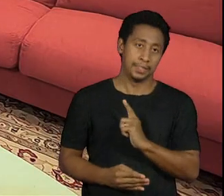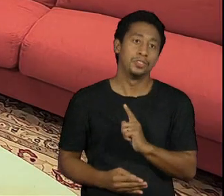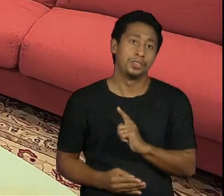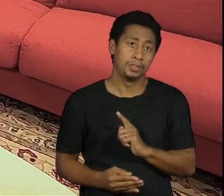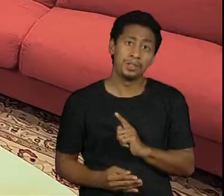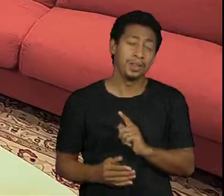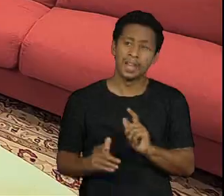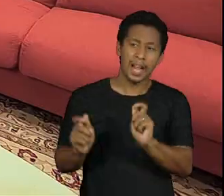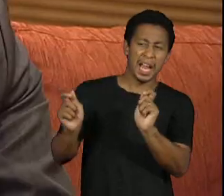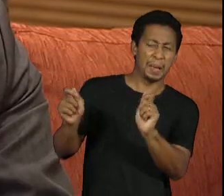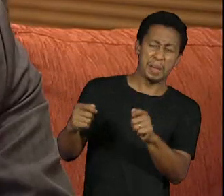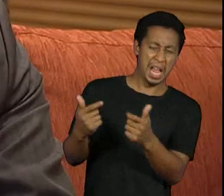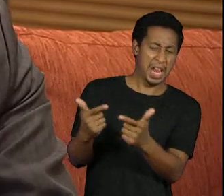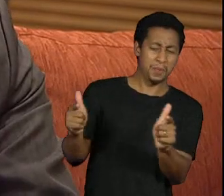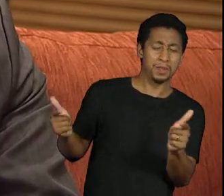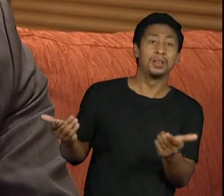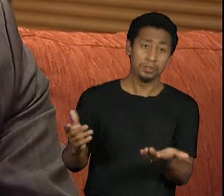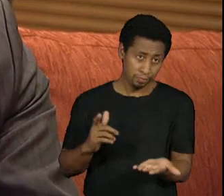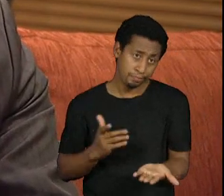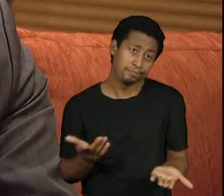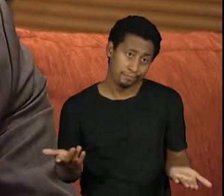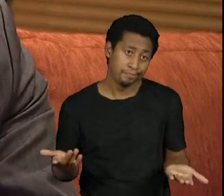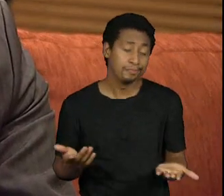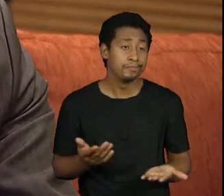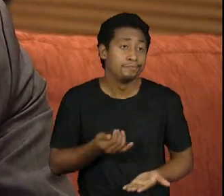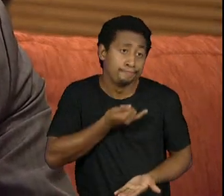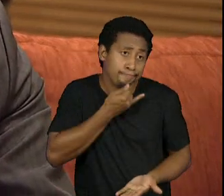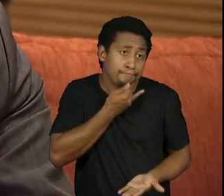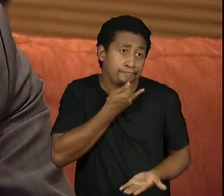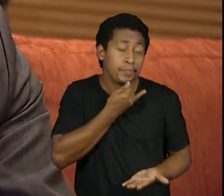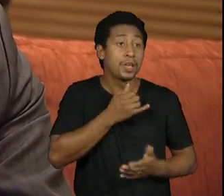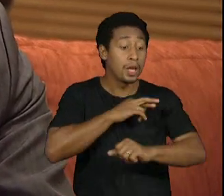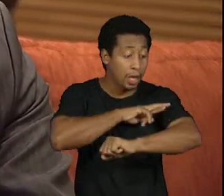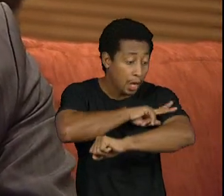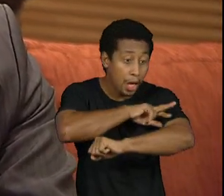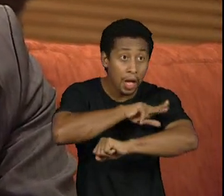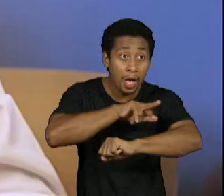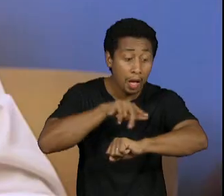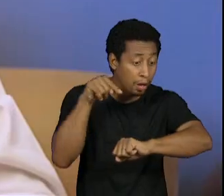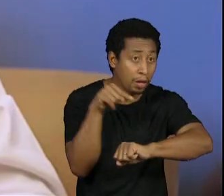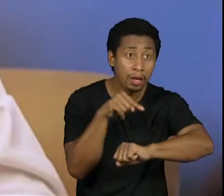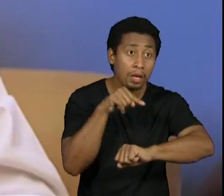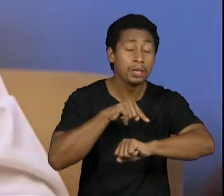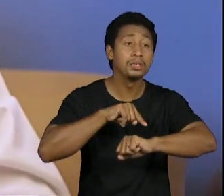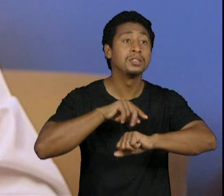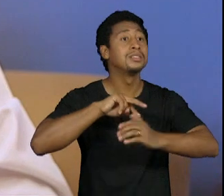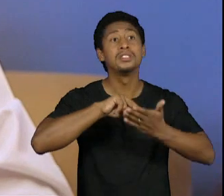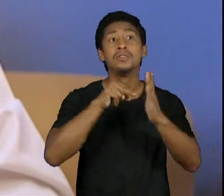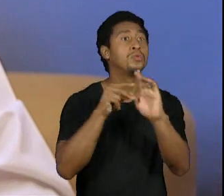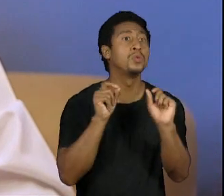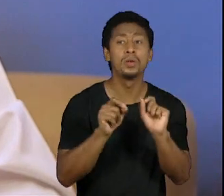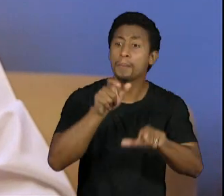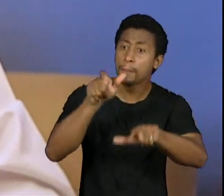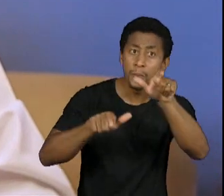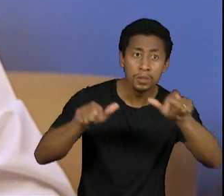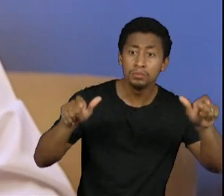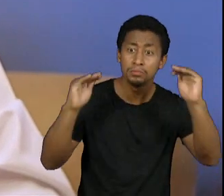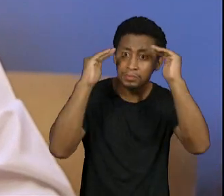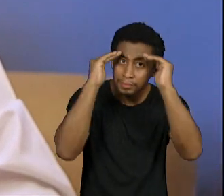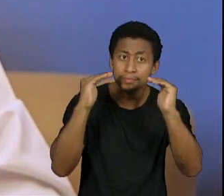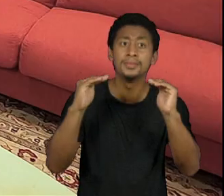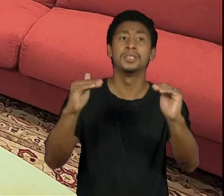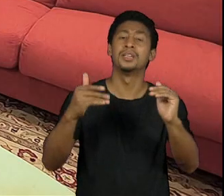potencial Falar de diversidade é falar de negócios da sociedade do respeito